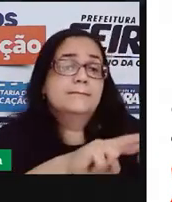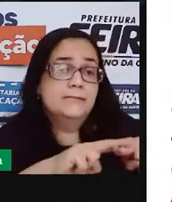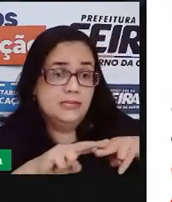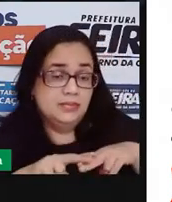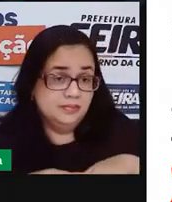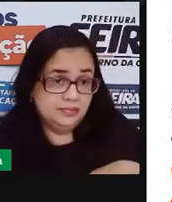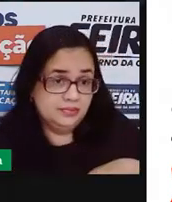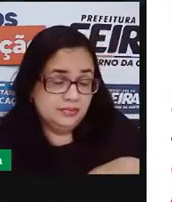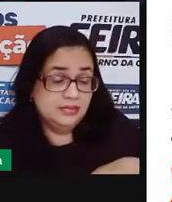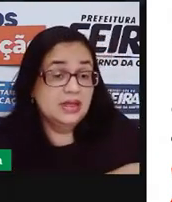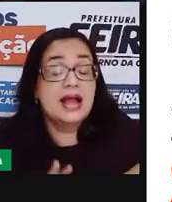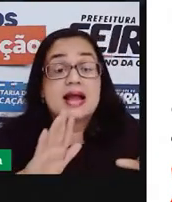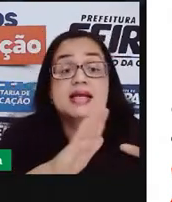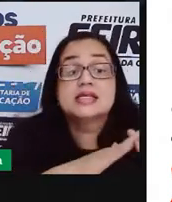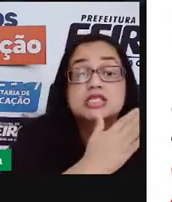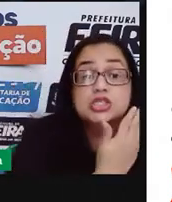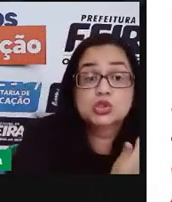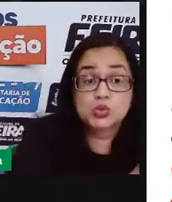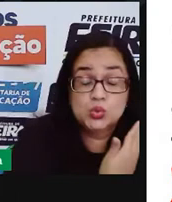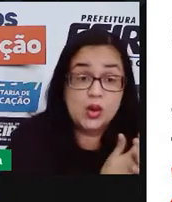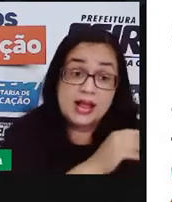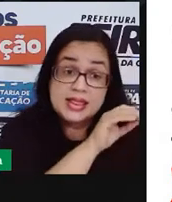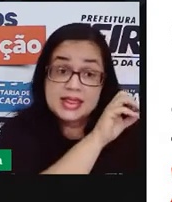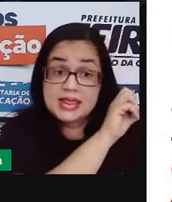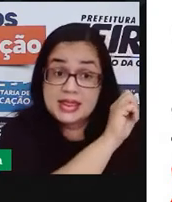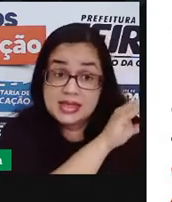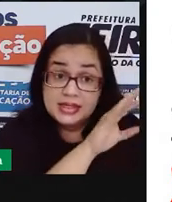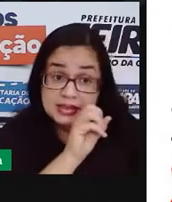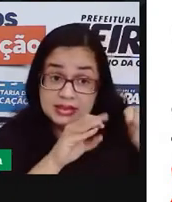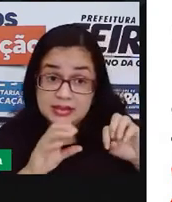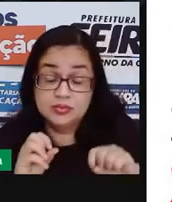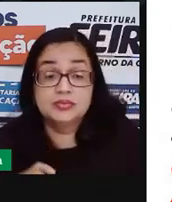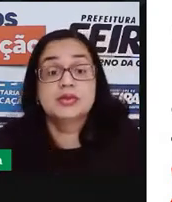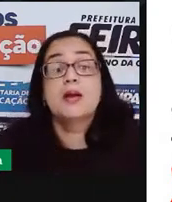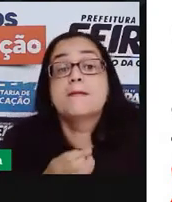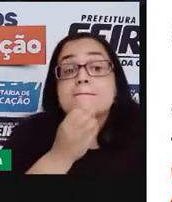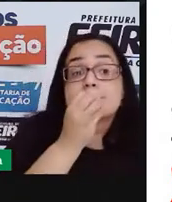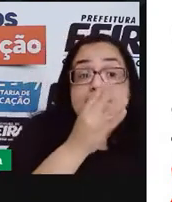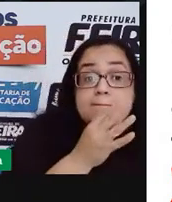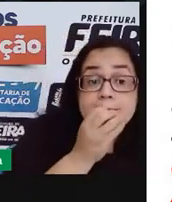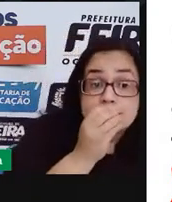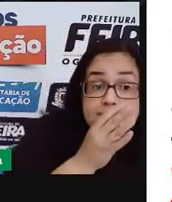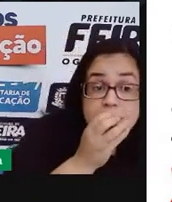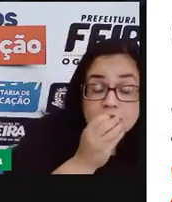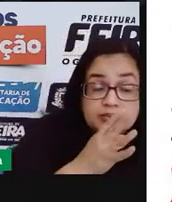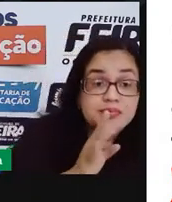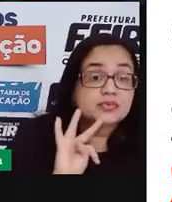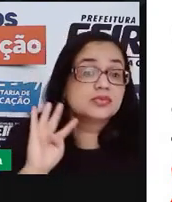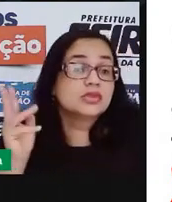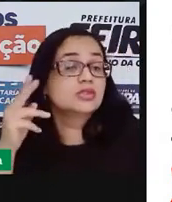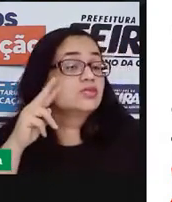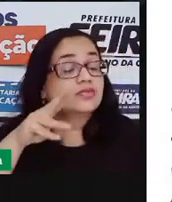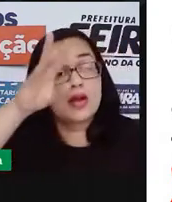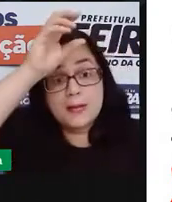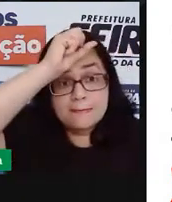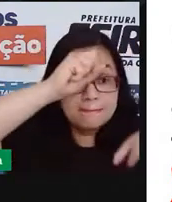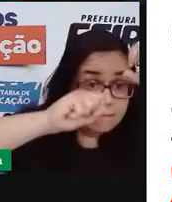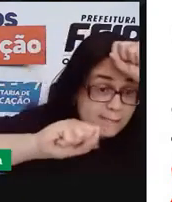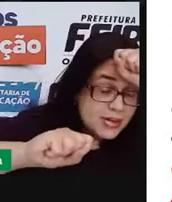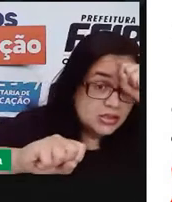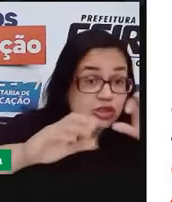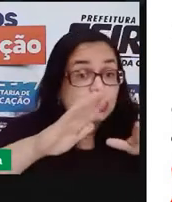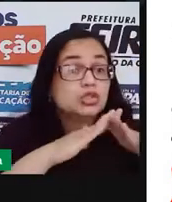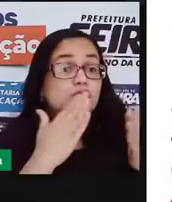que a escola ensina coisas muito úteis. Tudo o que a gente aprende na escola,